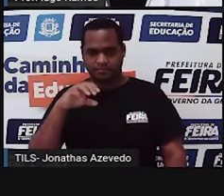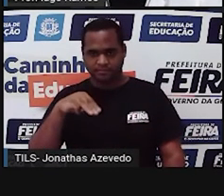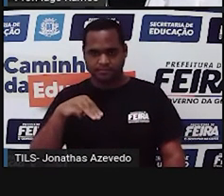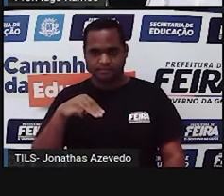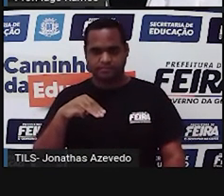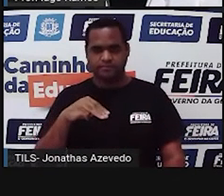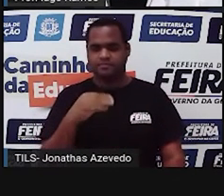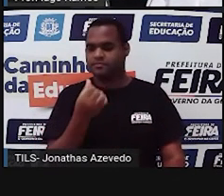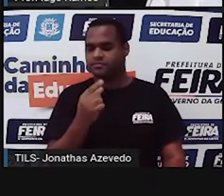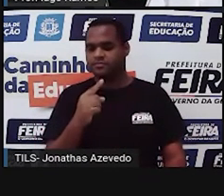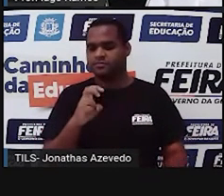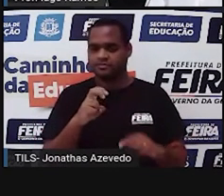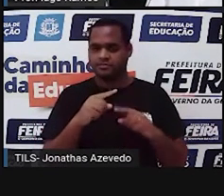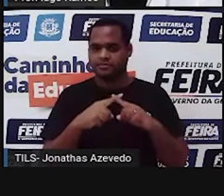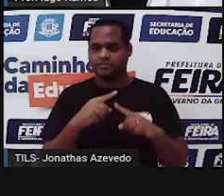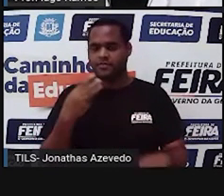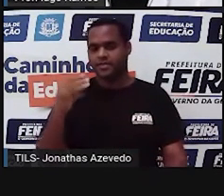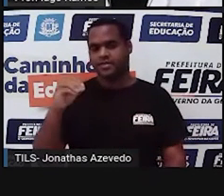6 vezes 5.